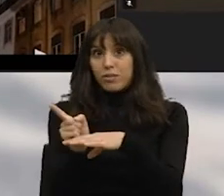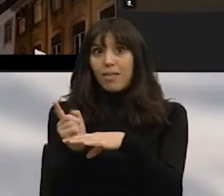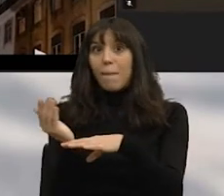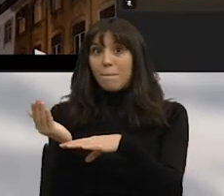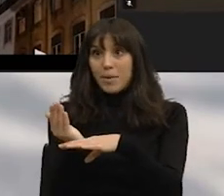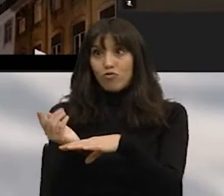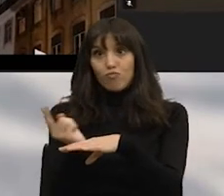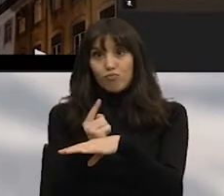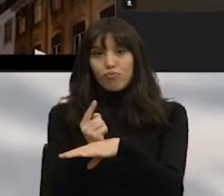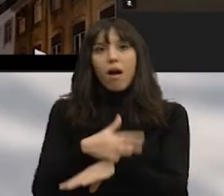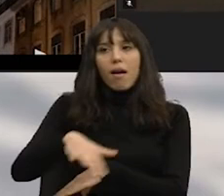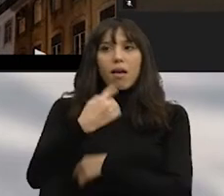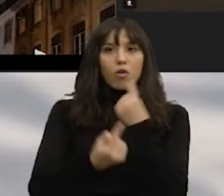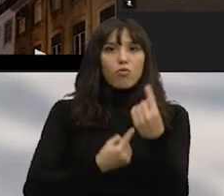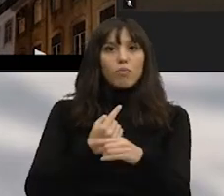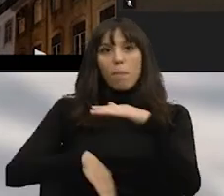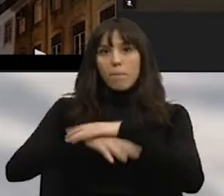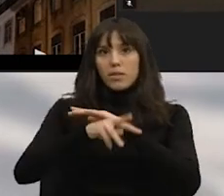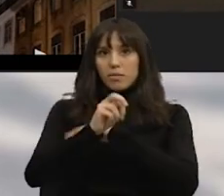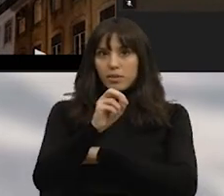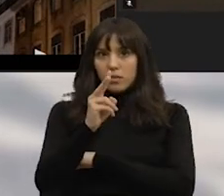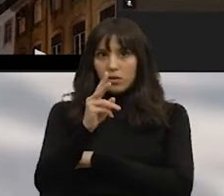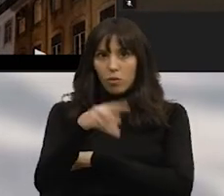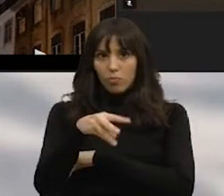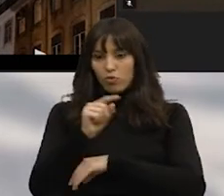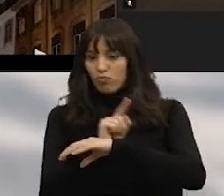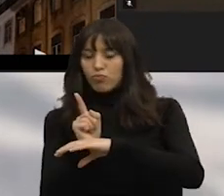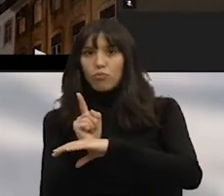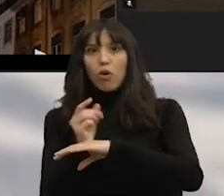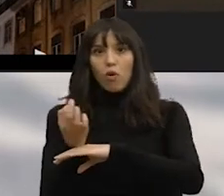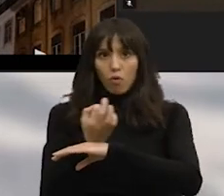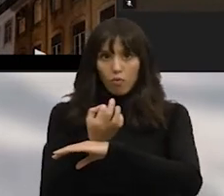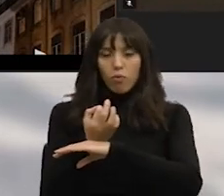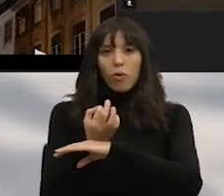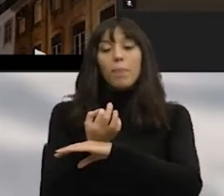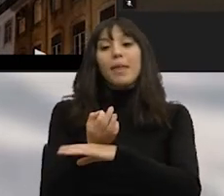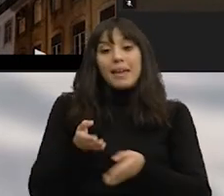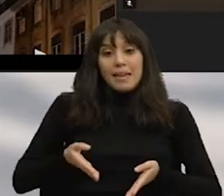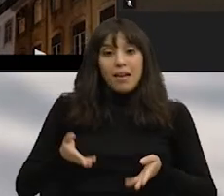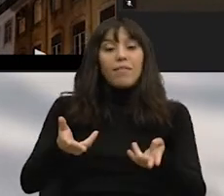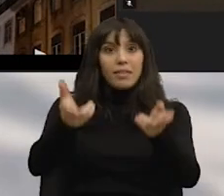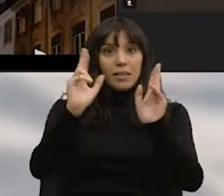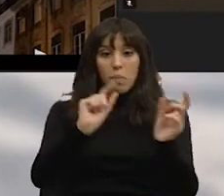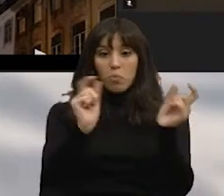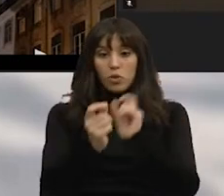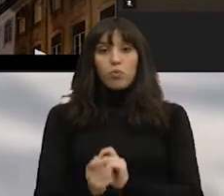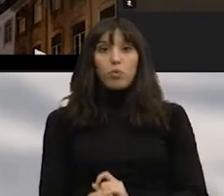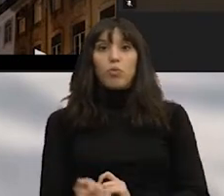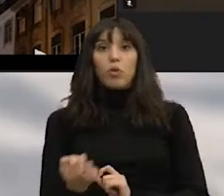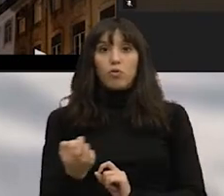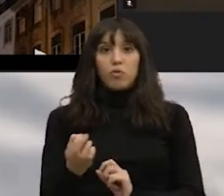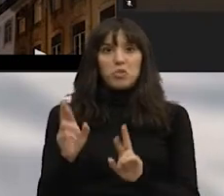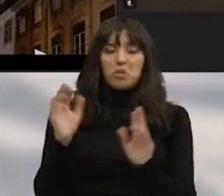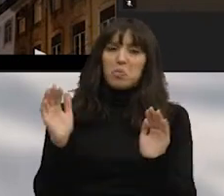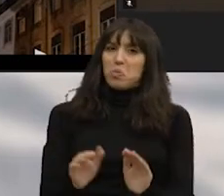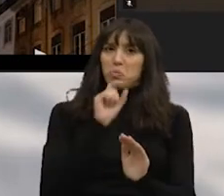ia muitas vezes em certos sítios até aos 30 km por hora, estas alterações na Avenida da Liberdade cederam todas as expectativas e a média deve andar